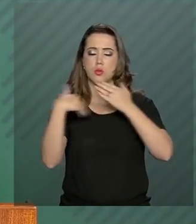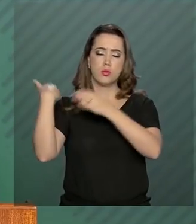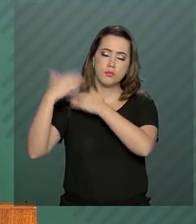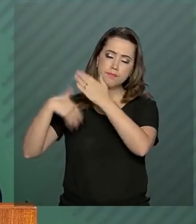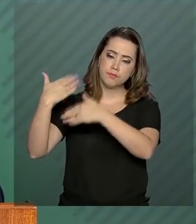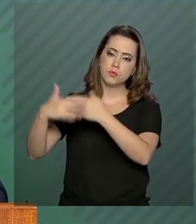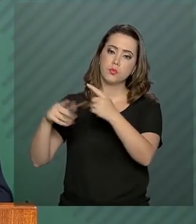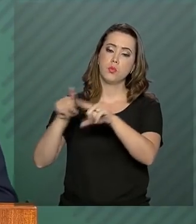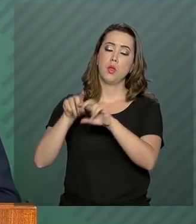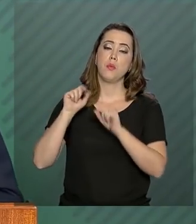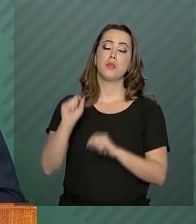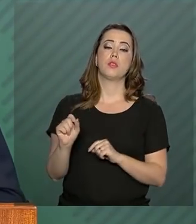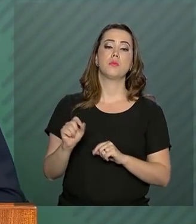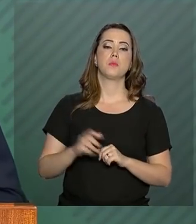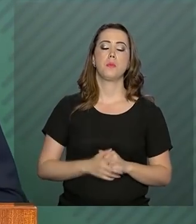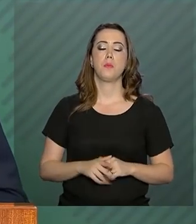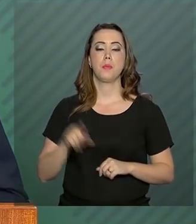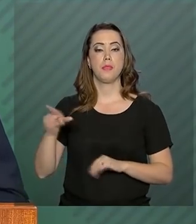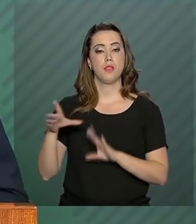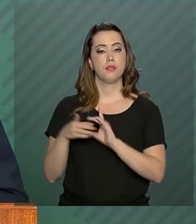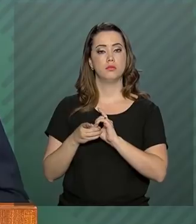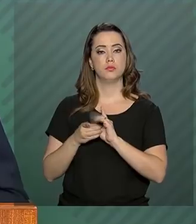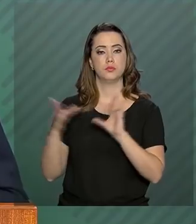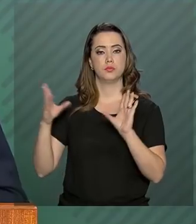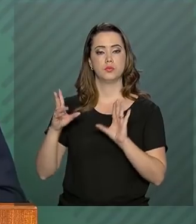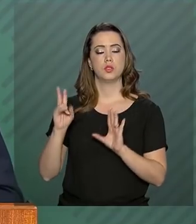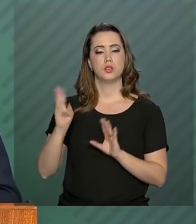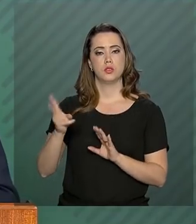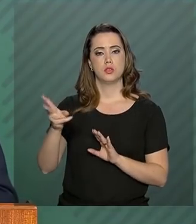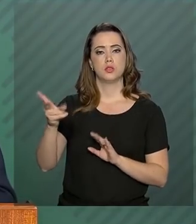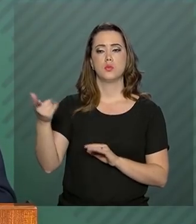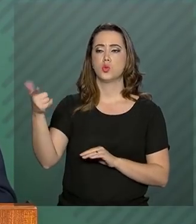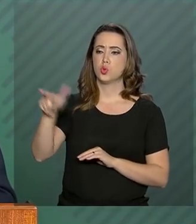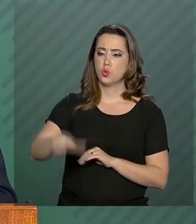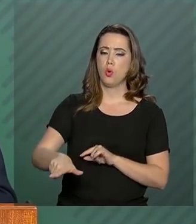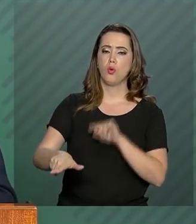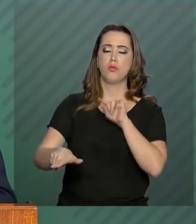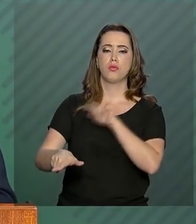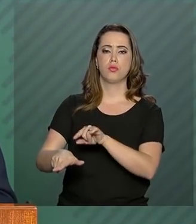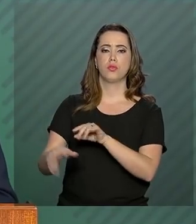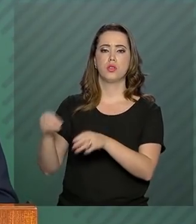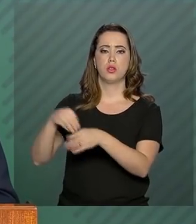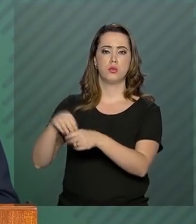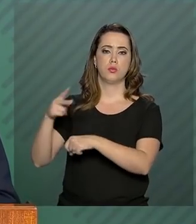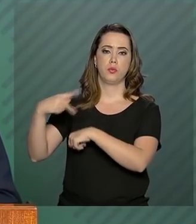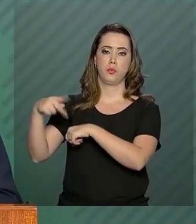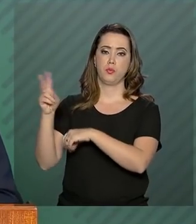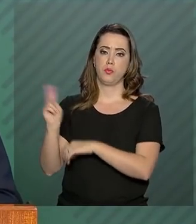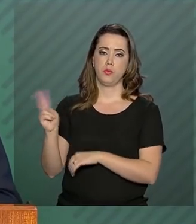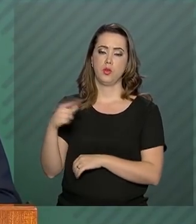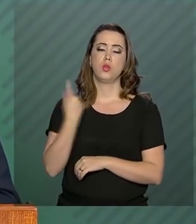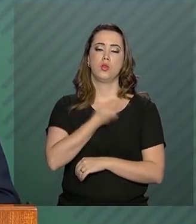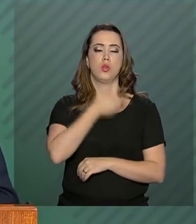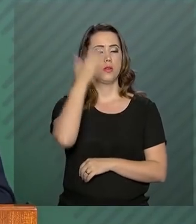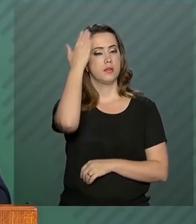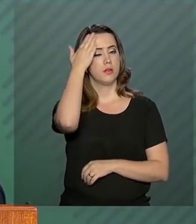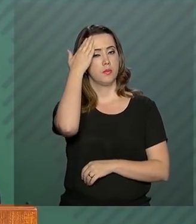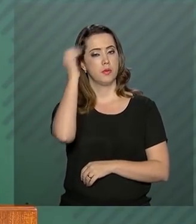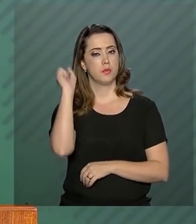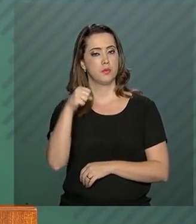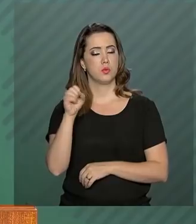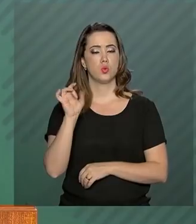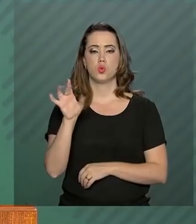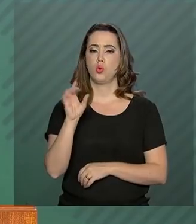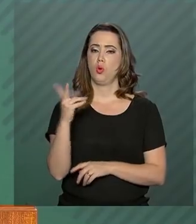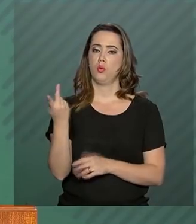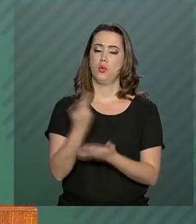para que a democracia seja restabelecida na Venezuela. E todos nós sabemos que isso